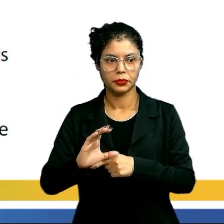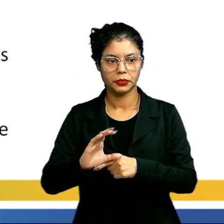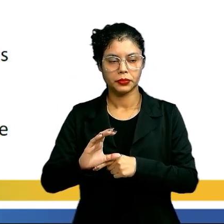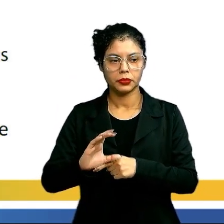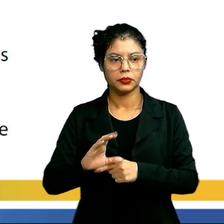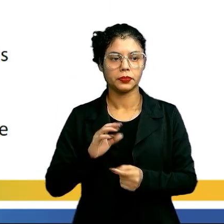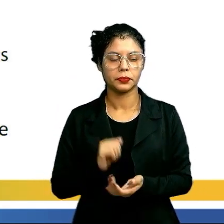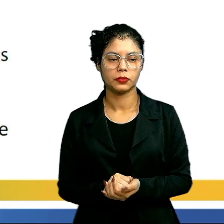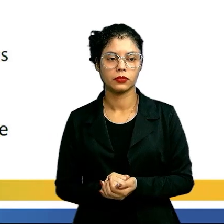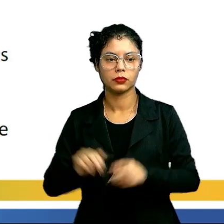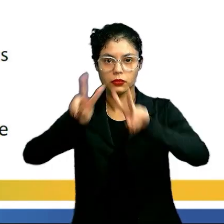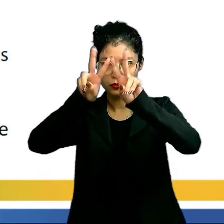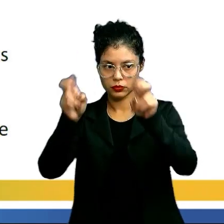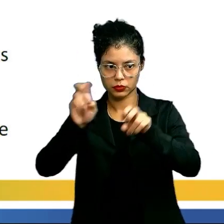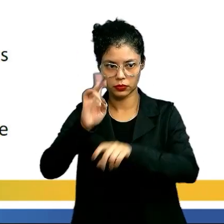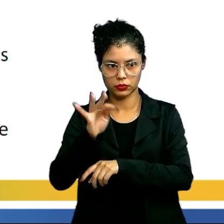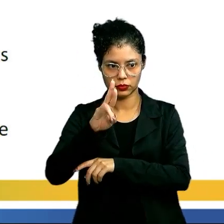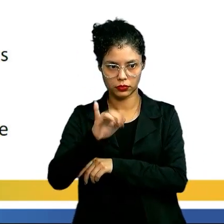Letra C.